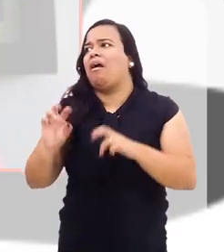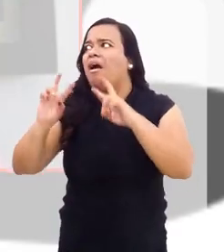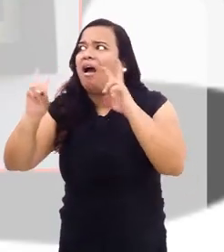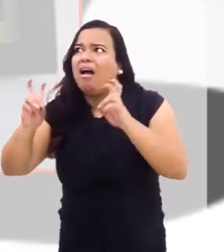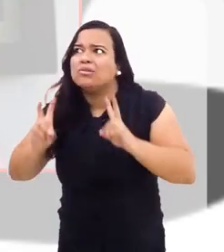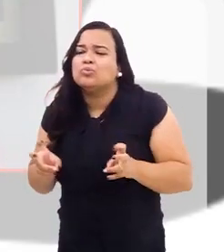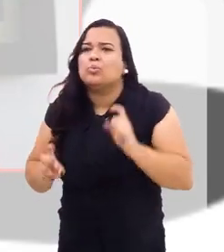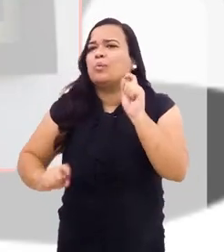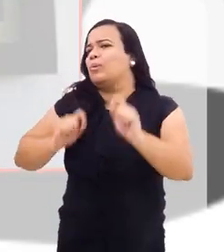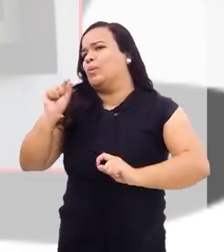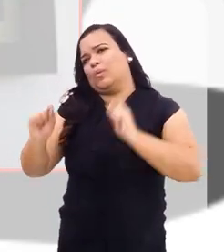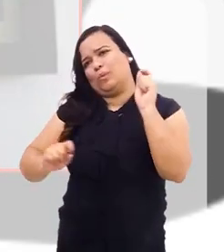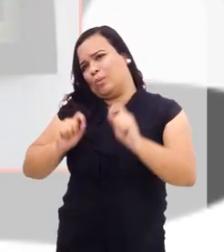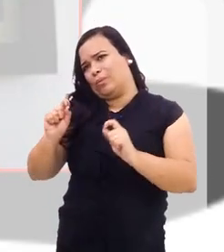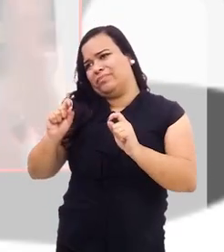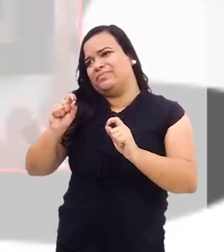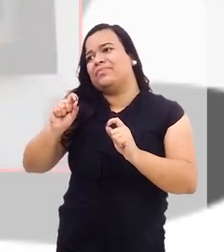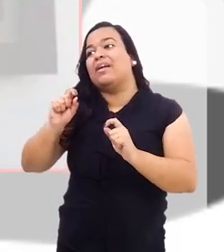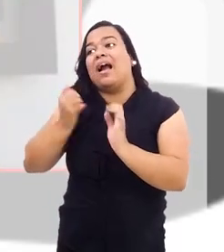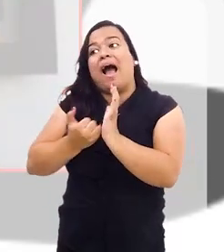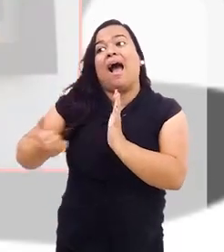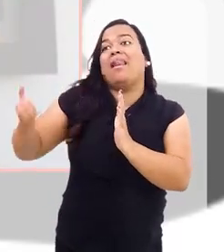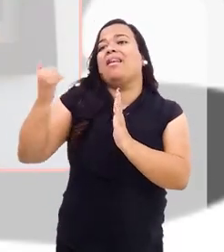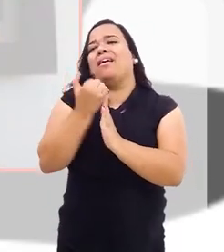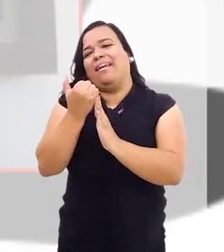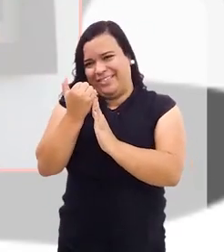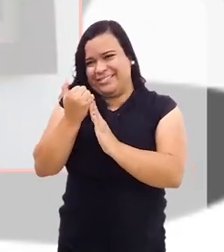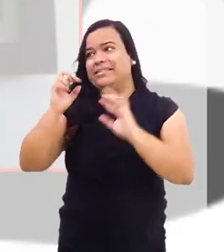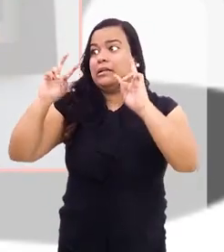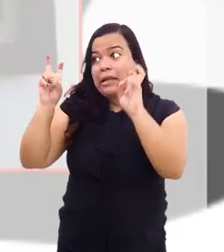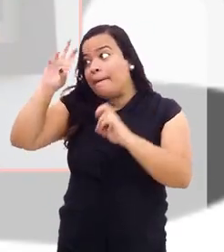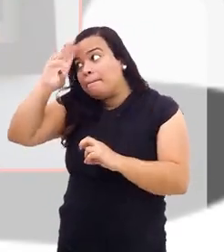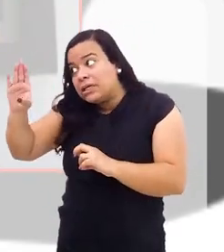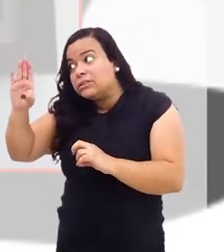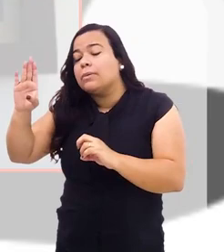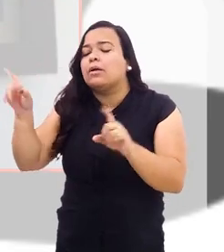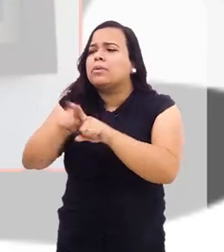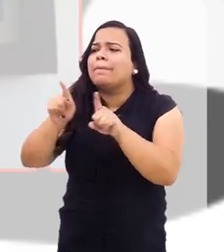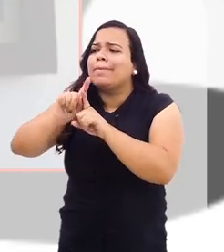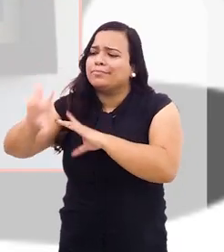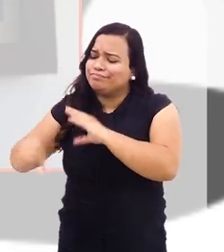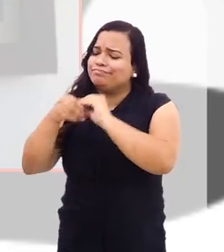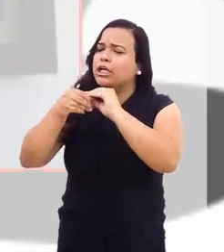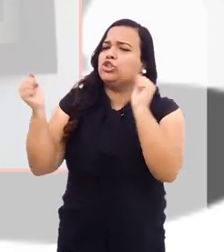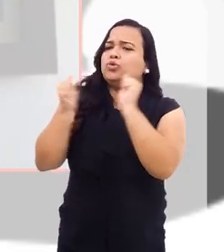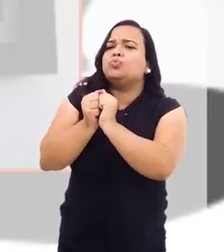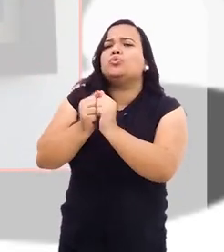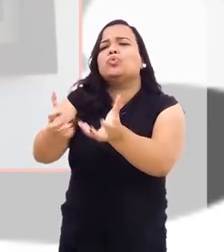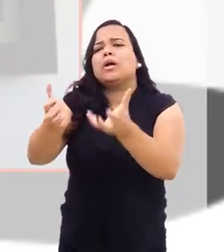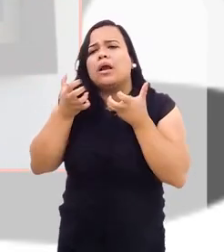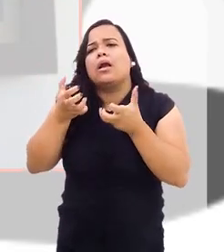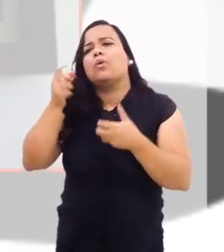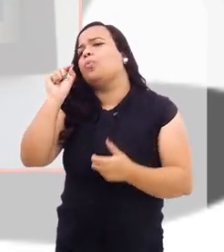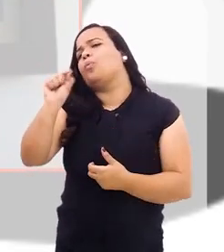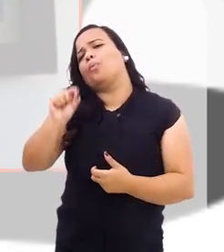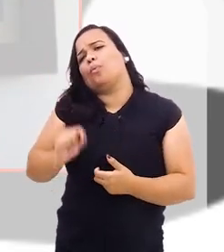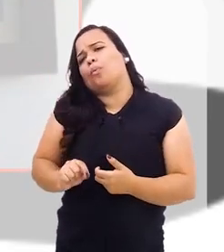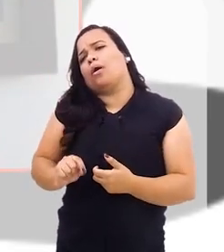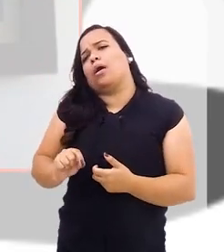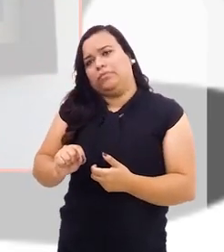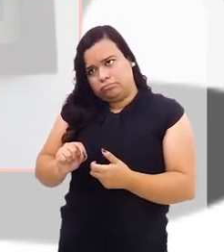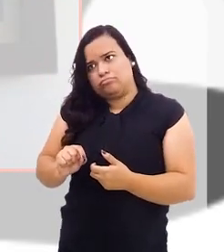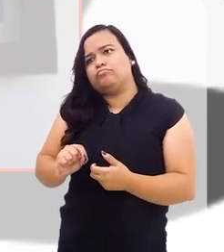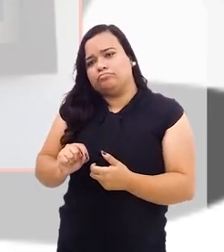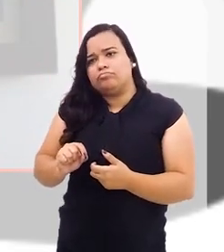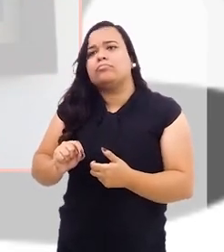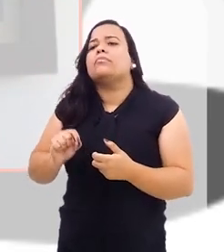são os assuntos que eu quero abordar, muito além do tema principal, o que eu quero trazer dessas mensagens